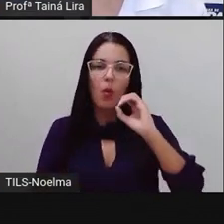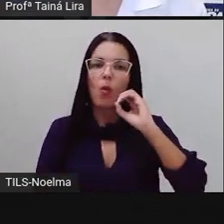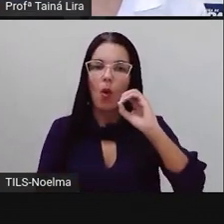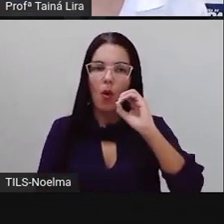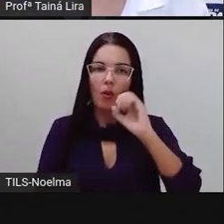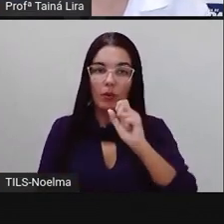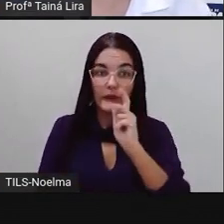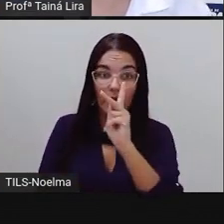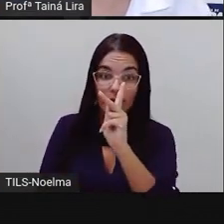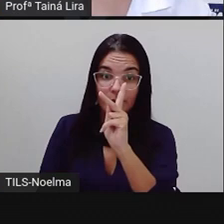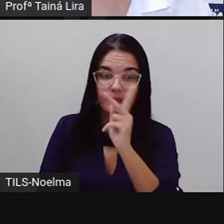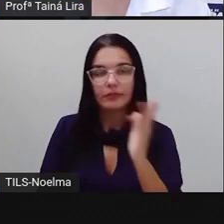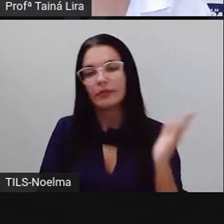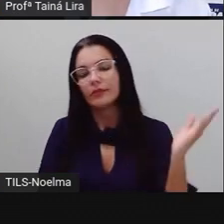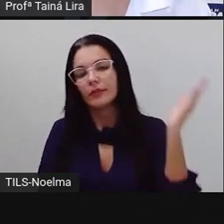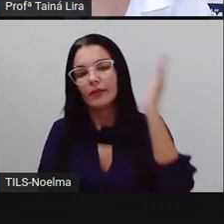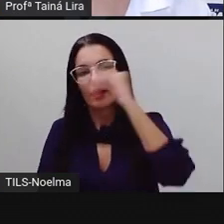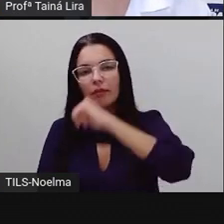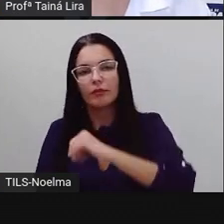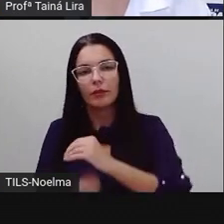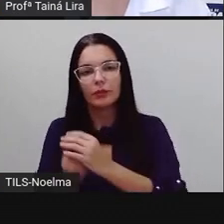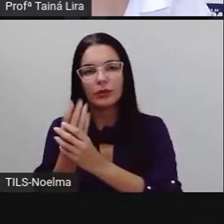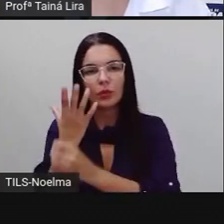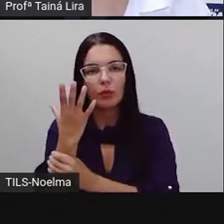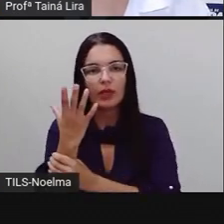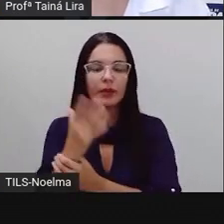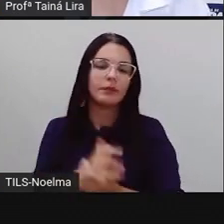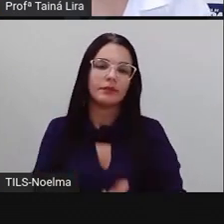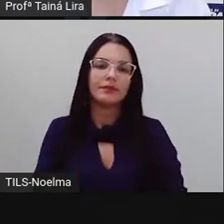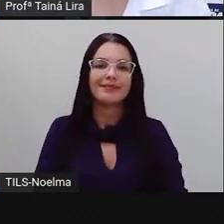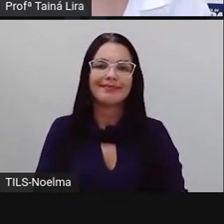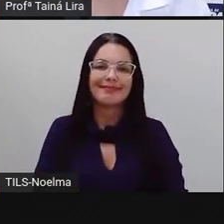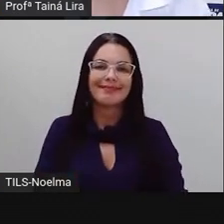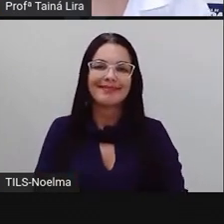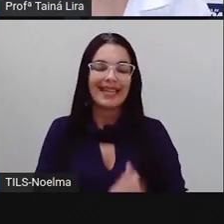tá bom? Então, vamos lá descobrir se ela é uma sílaba forte, ó.